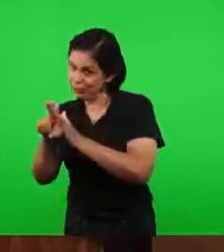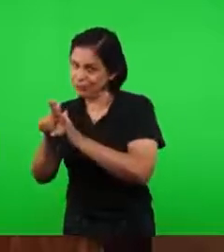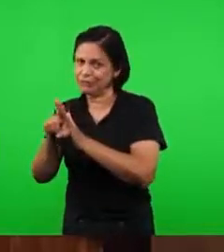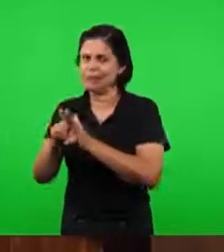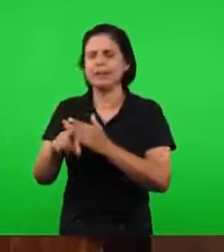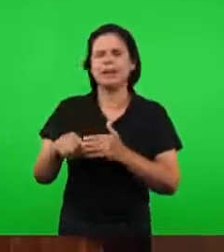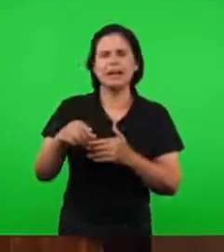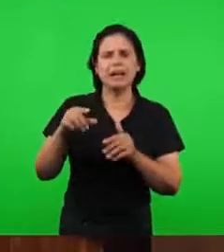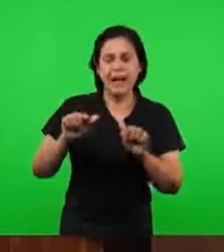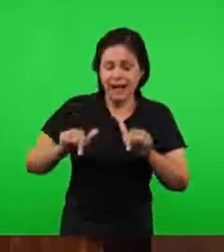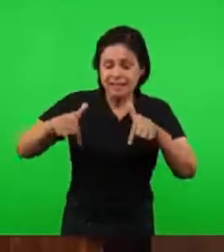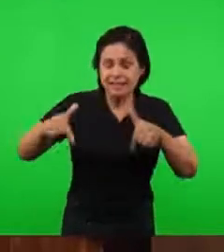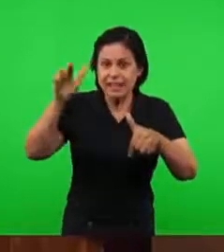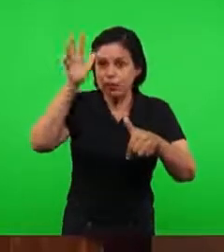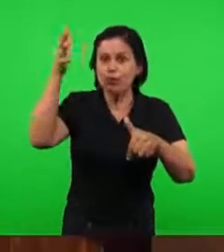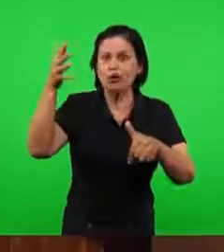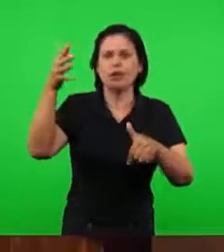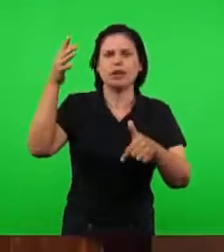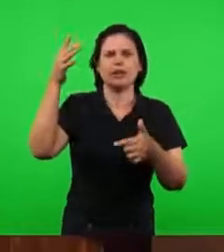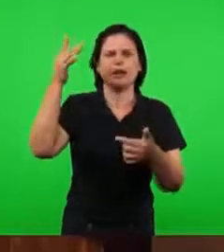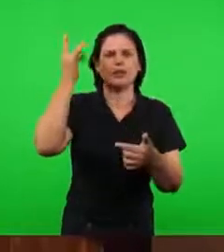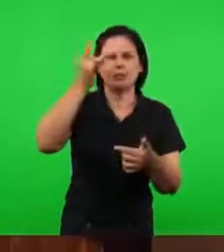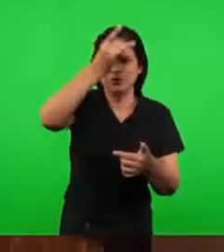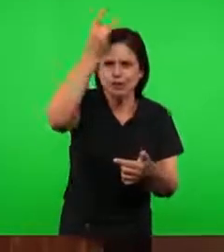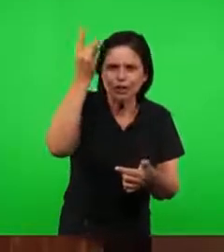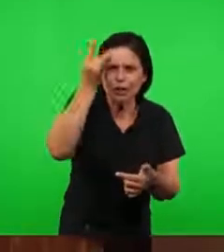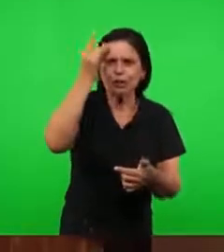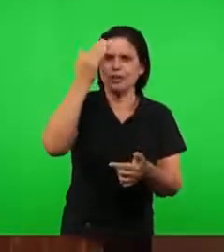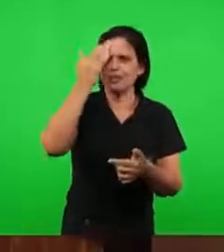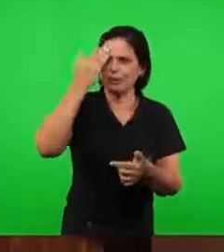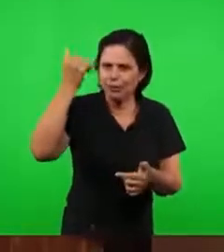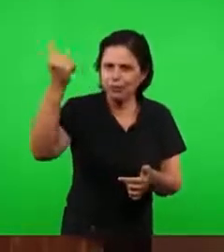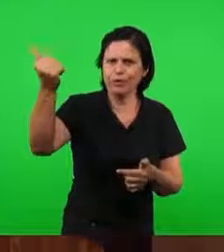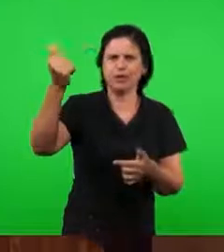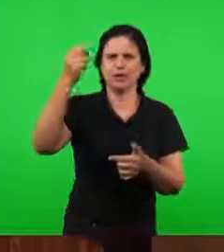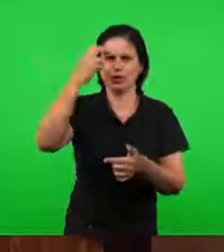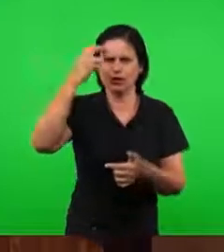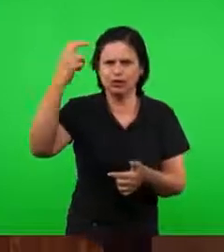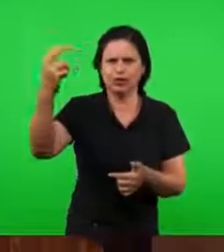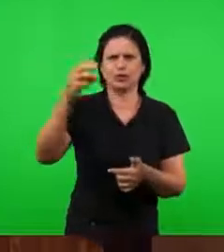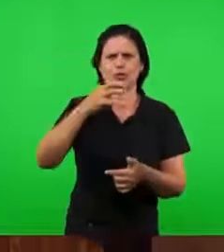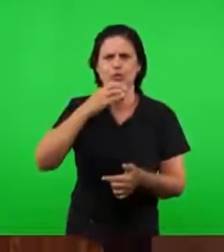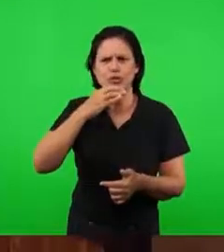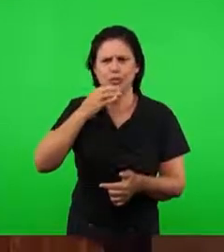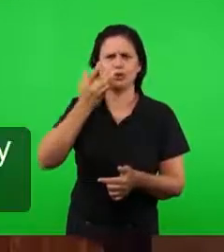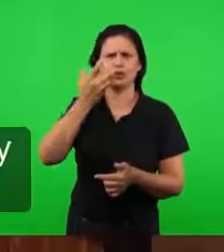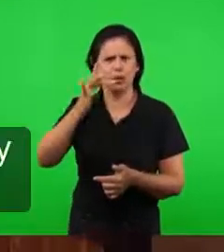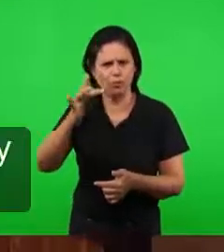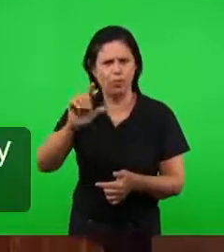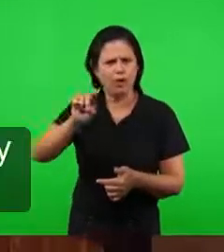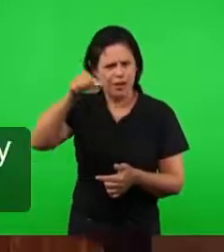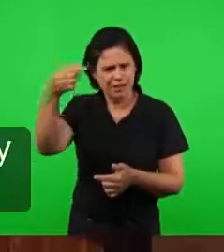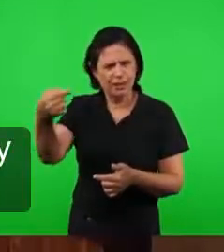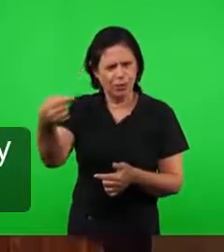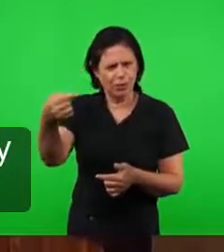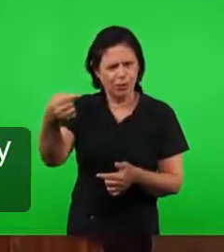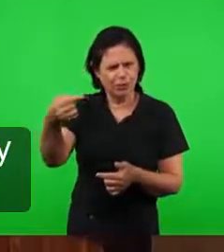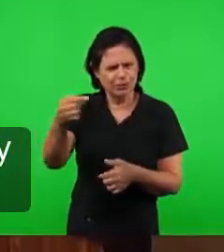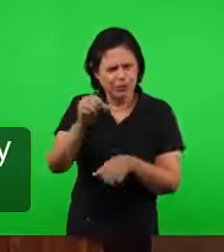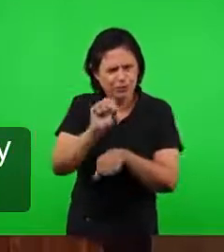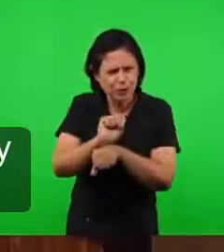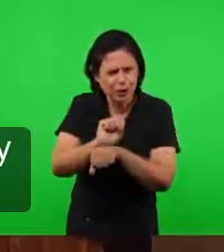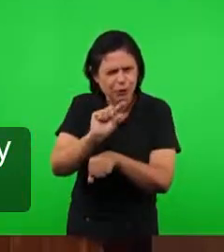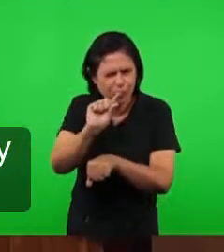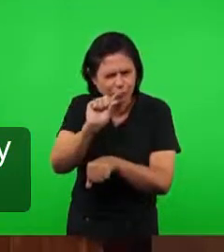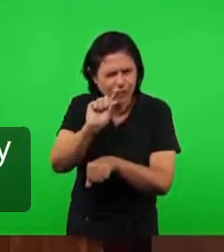sabedoria, inteligência, conselho, fortaleza, conhecimento e temor. Mas vamos deixar as perguntas daqui mais um pouco. Vamos